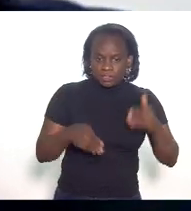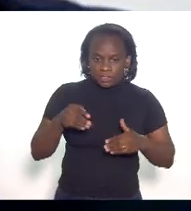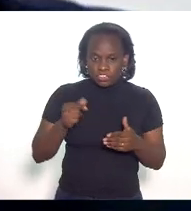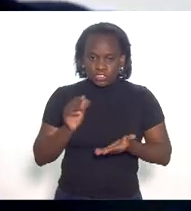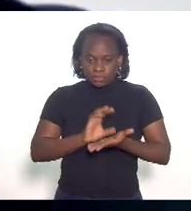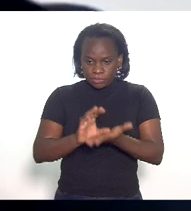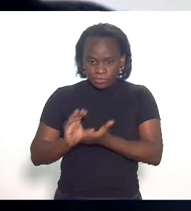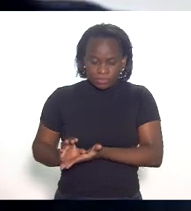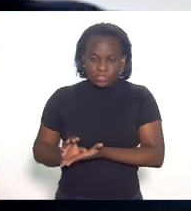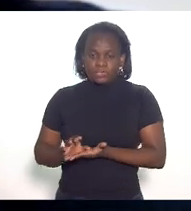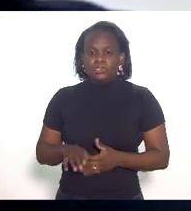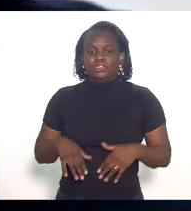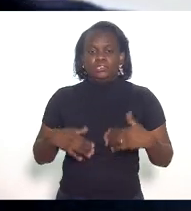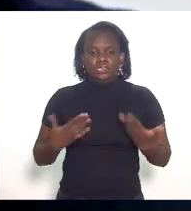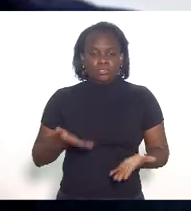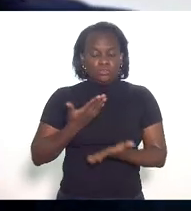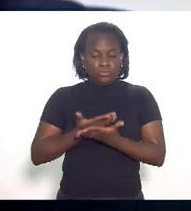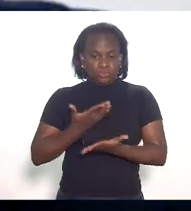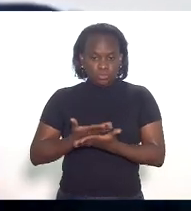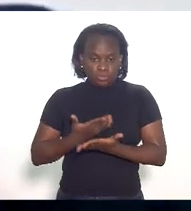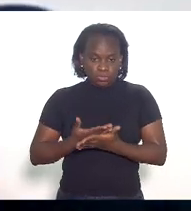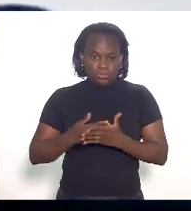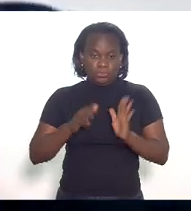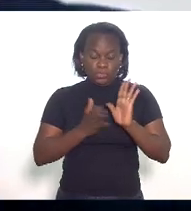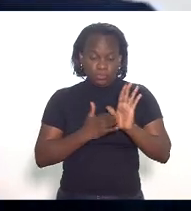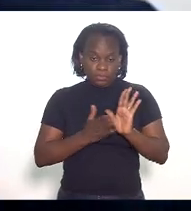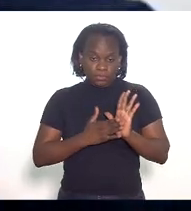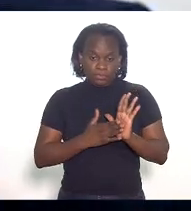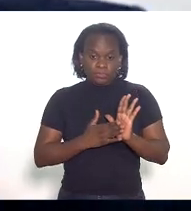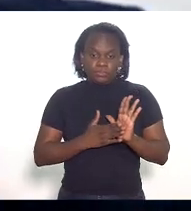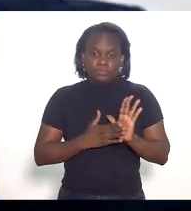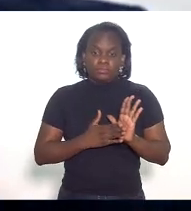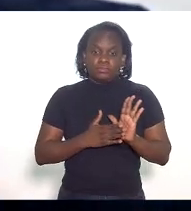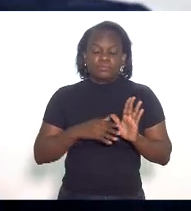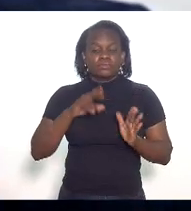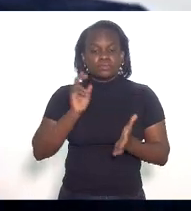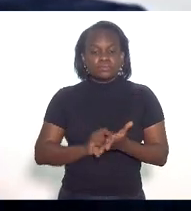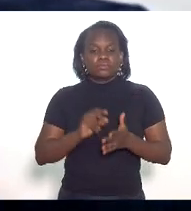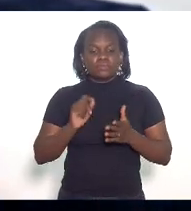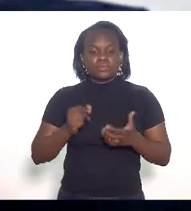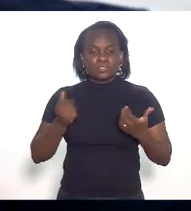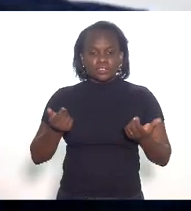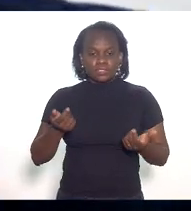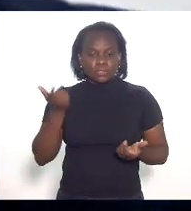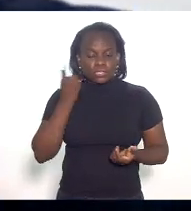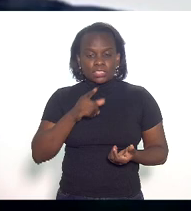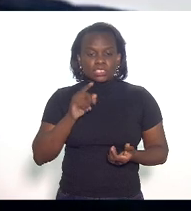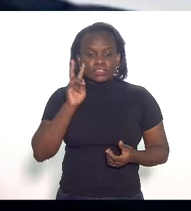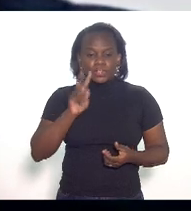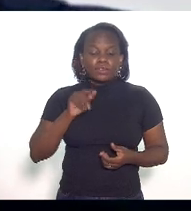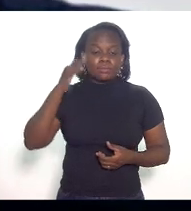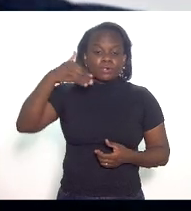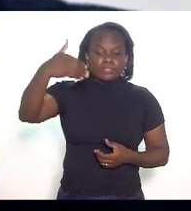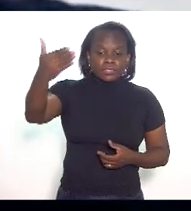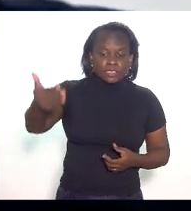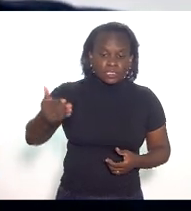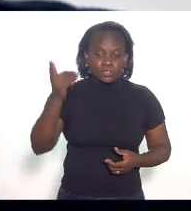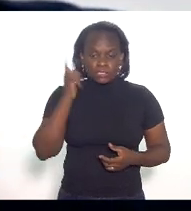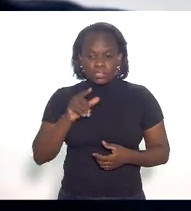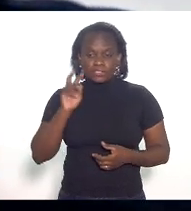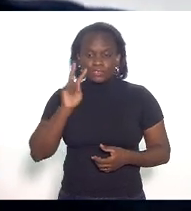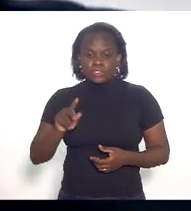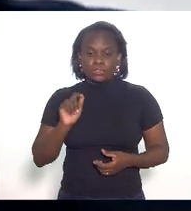para o nosso estudo do que foi proposto é exatamente o que a está conseguindo olhar para frente e conseguir entregar